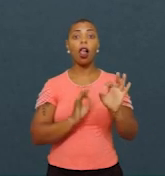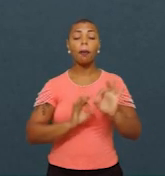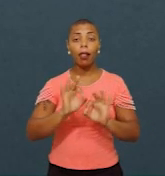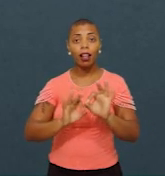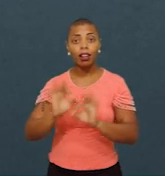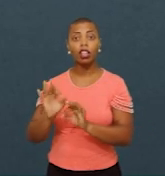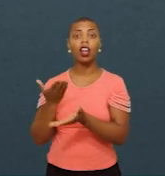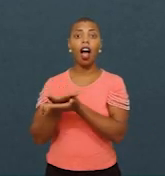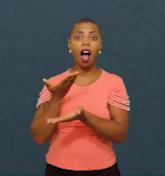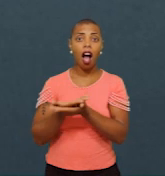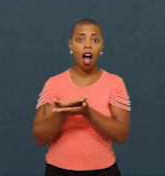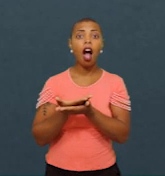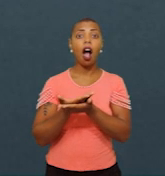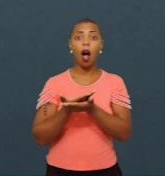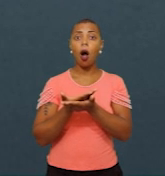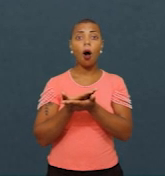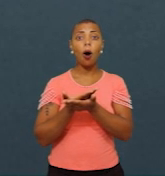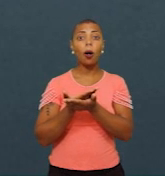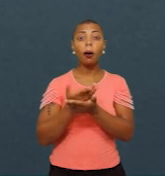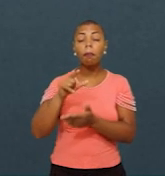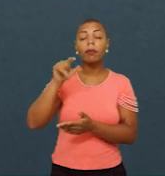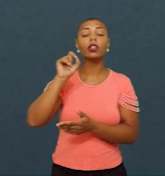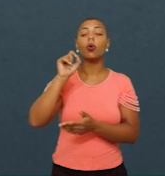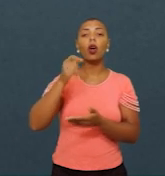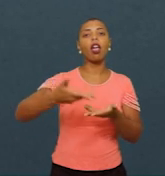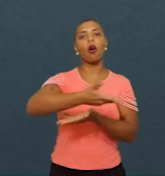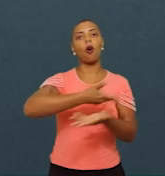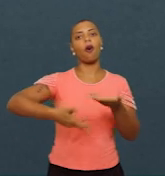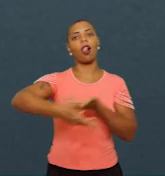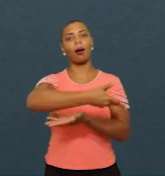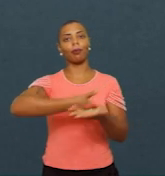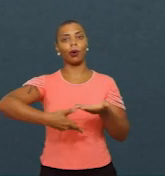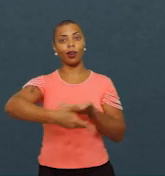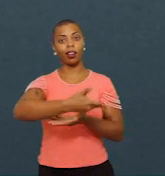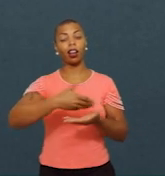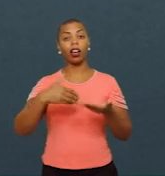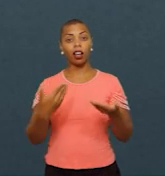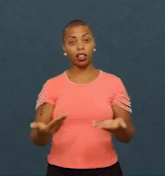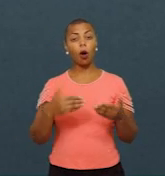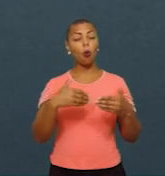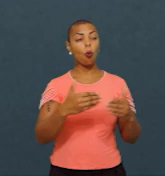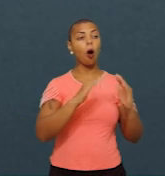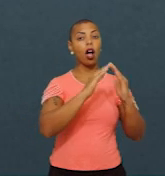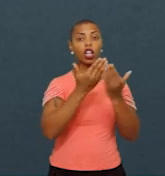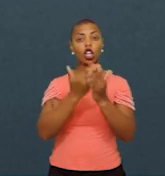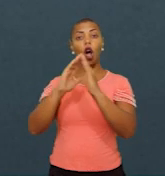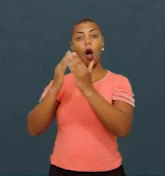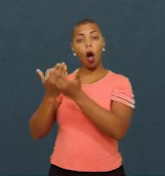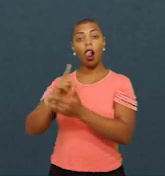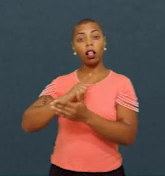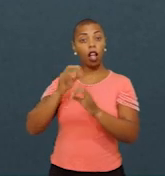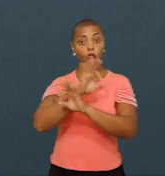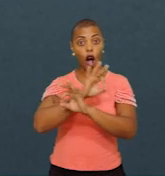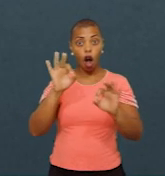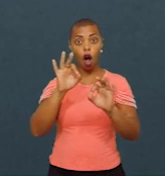aulas de preferência colaborativamente. Então, as redes que tiveram um bom desempenho